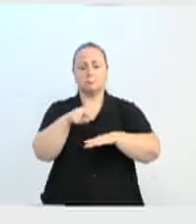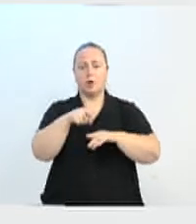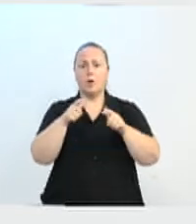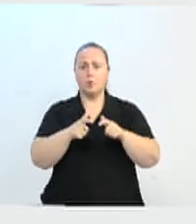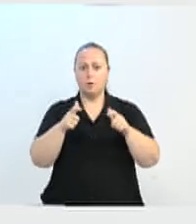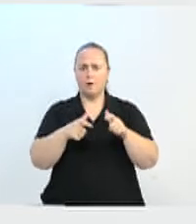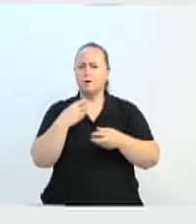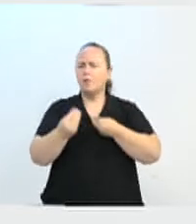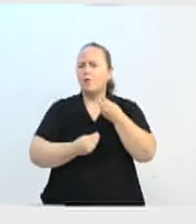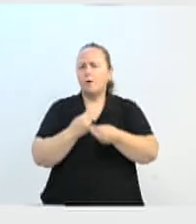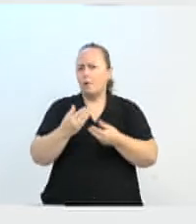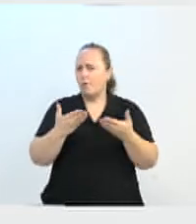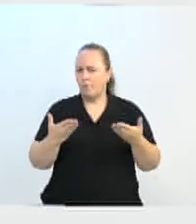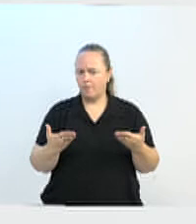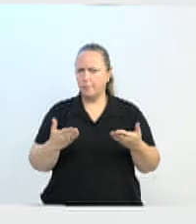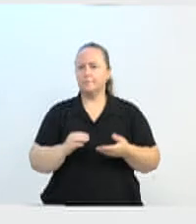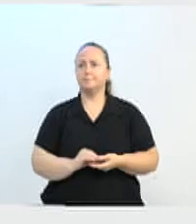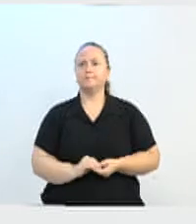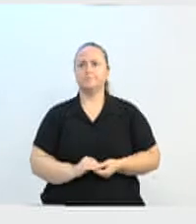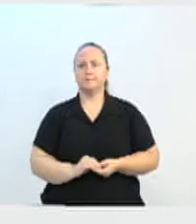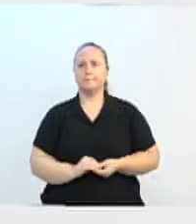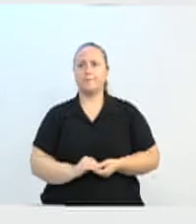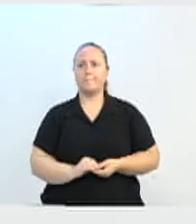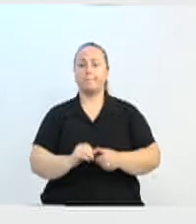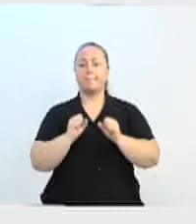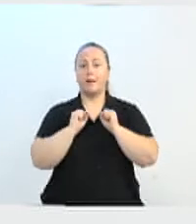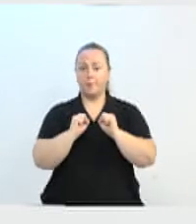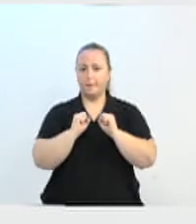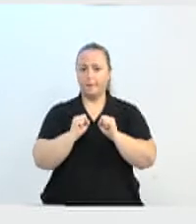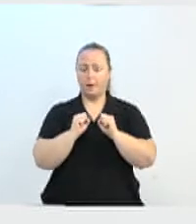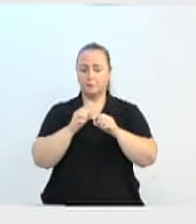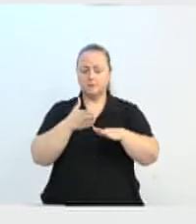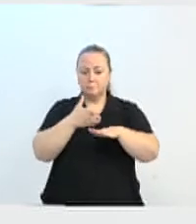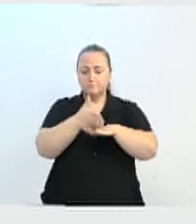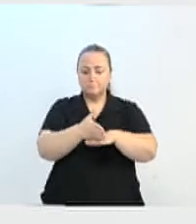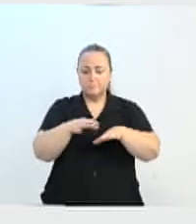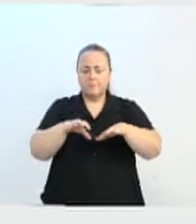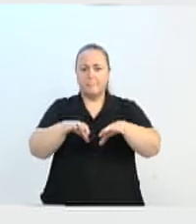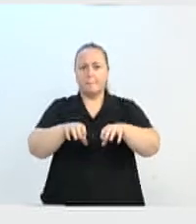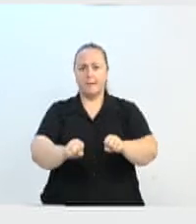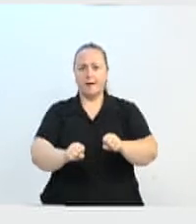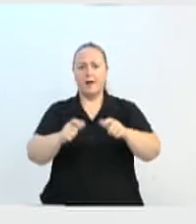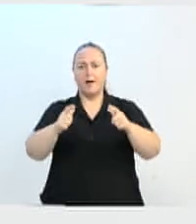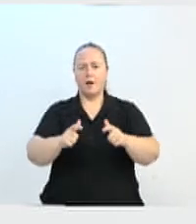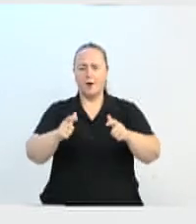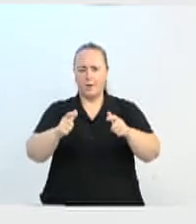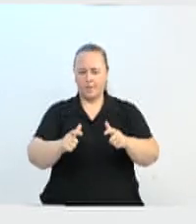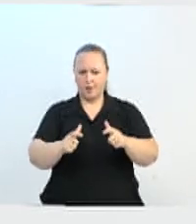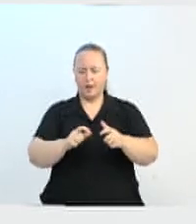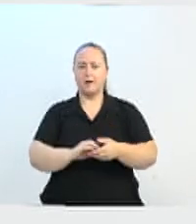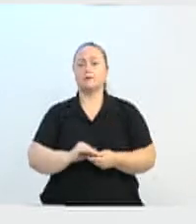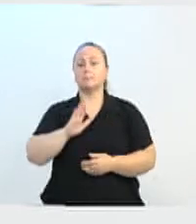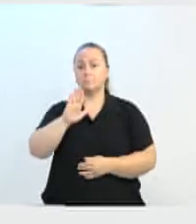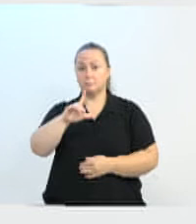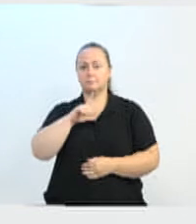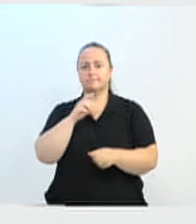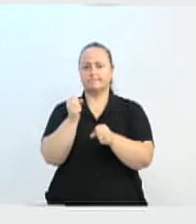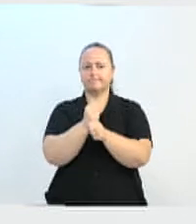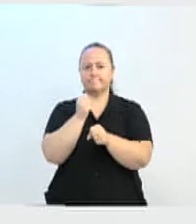temos lá três formas para ocupar espaços físicos dentro do prédio. Lembrando que nós temos um prédio de cinco andares,